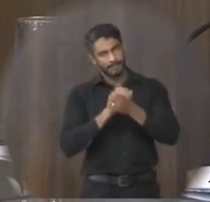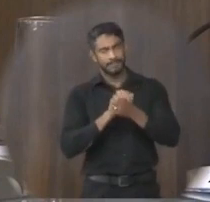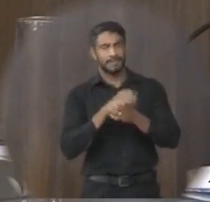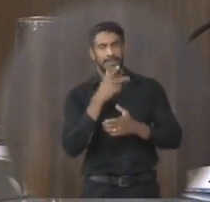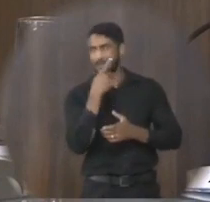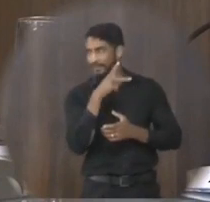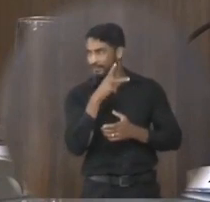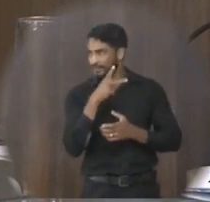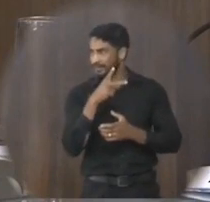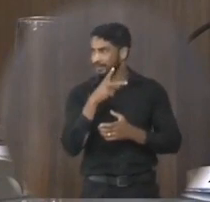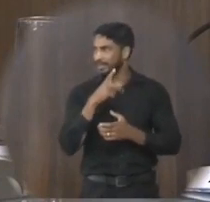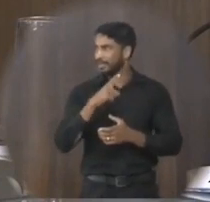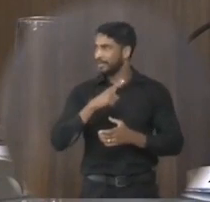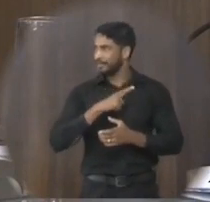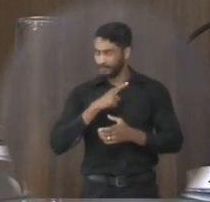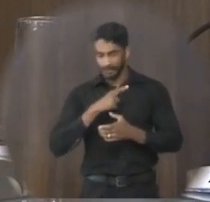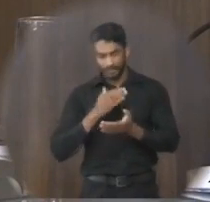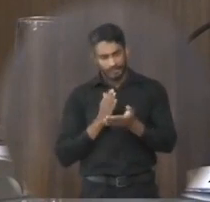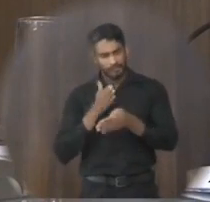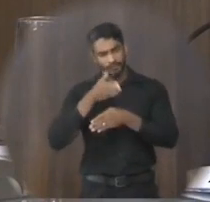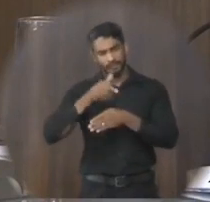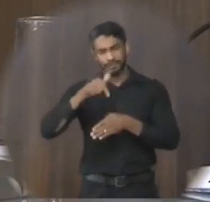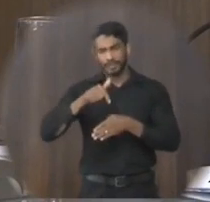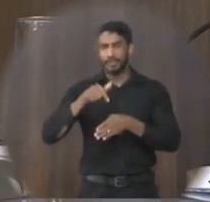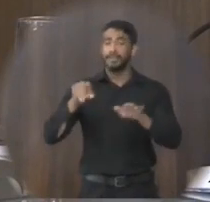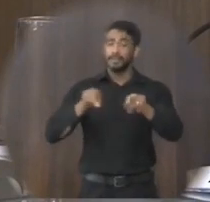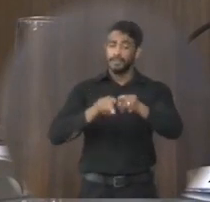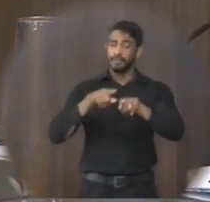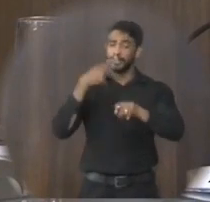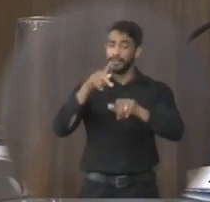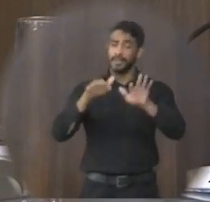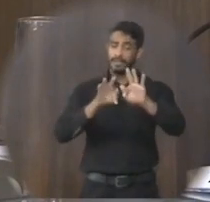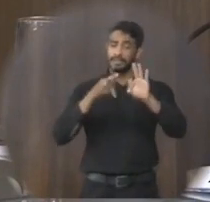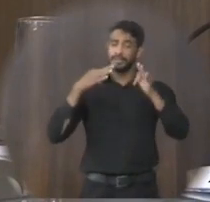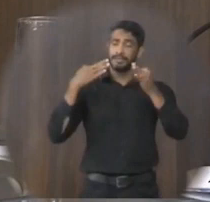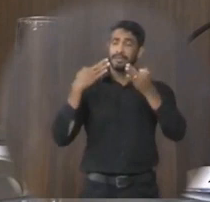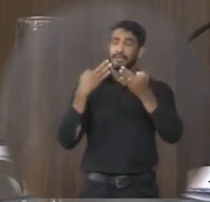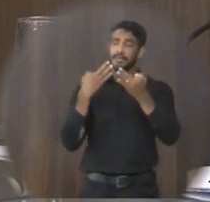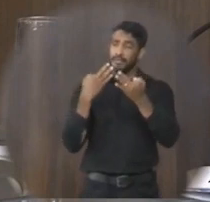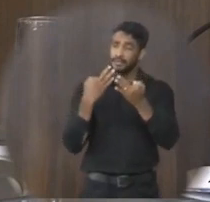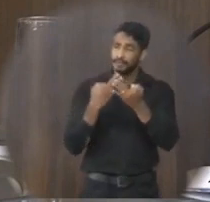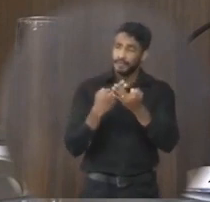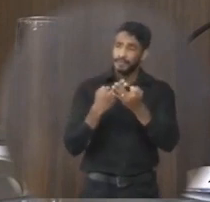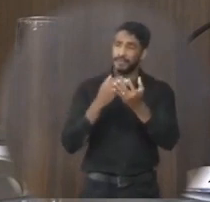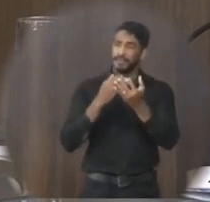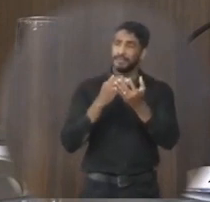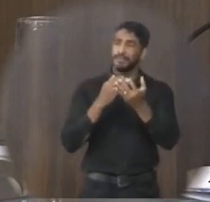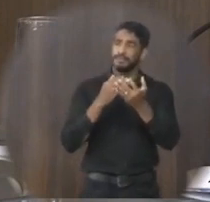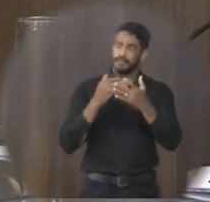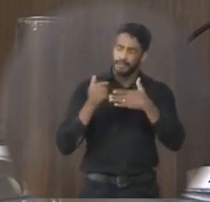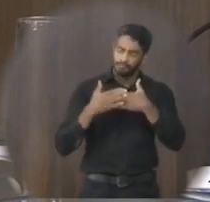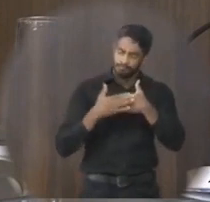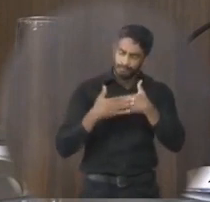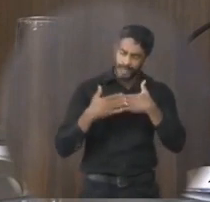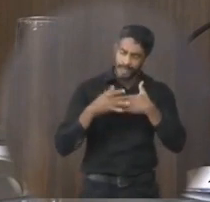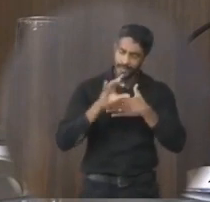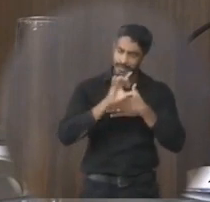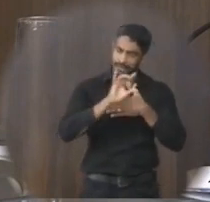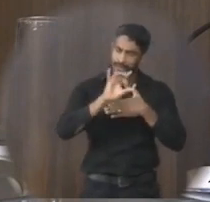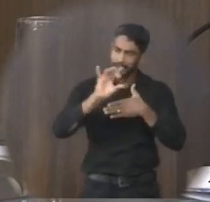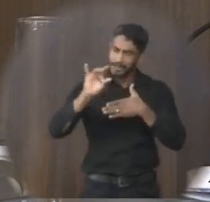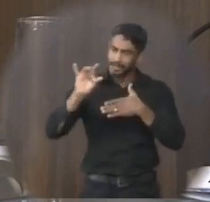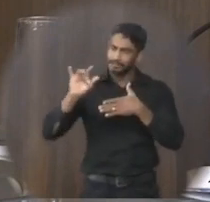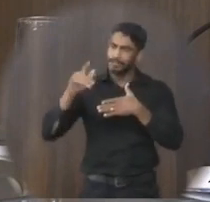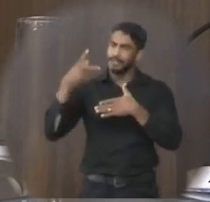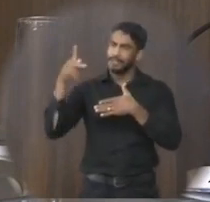você por ter tomado essa iniciativa, a essas famílias, solidarizar cada uma delas. E essa